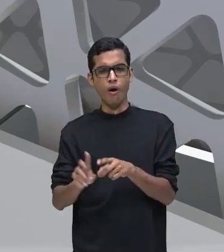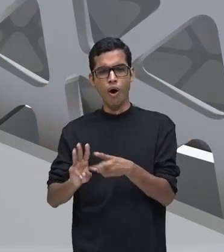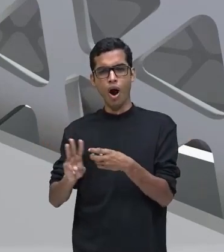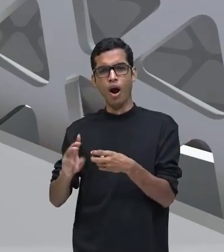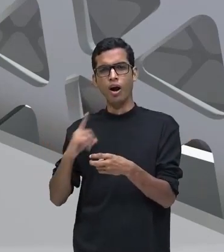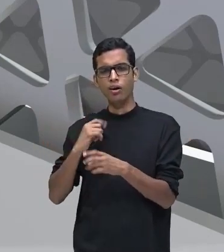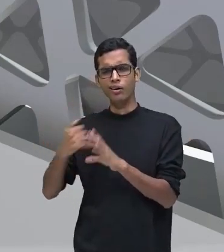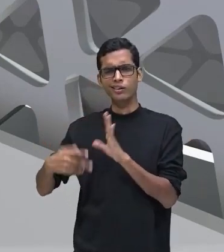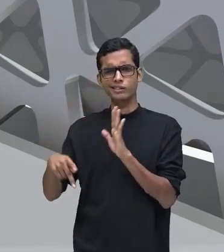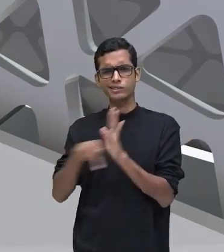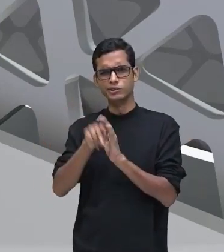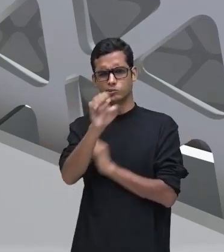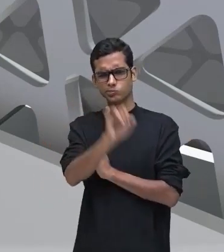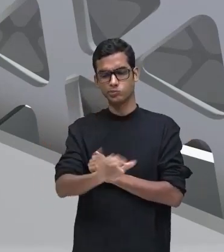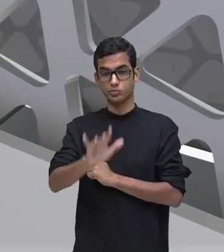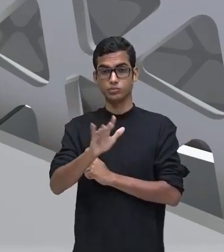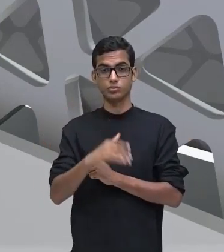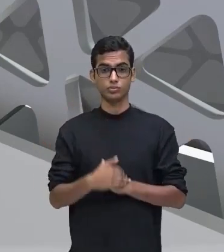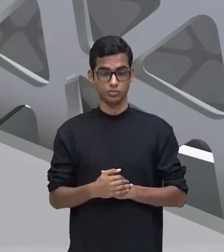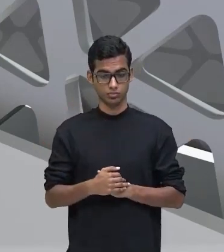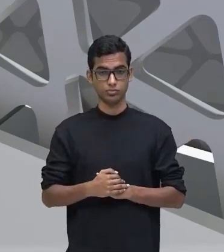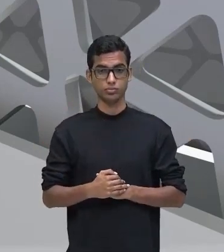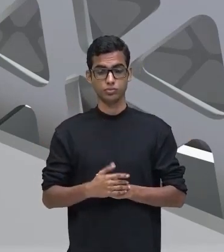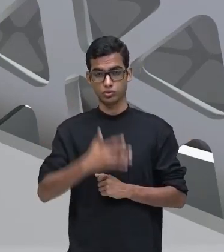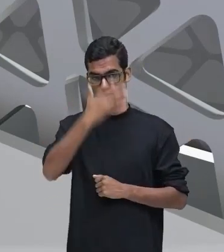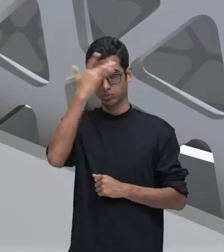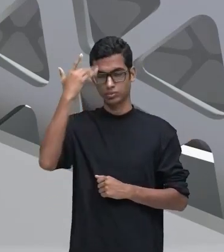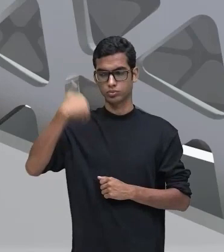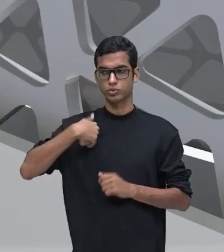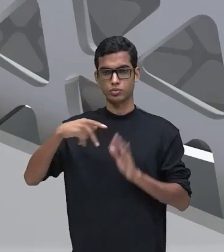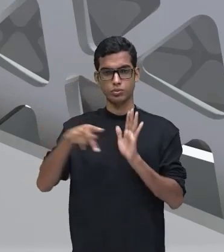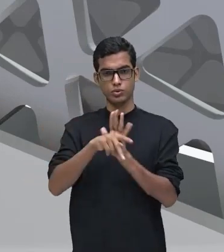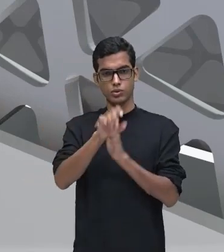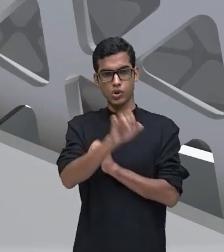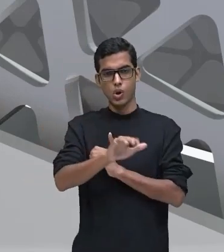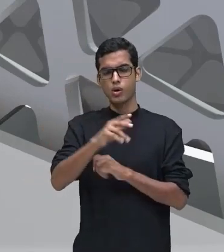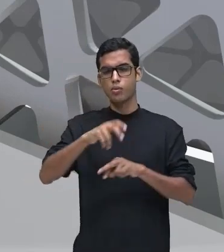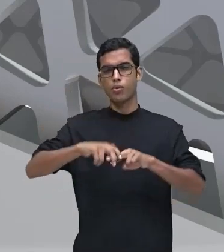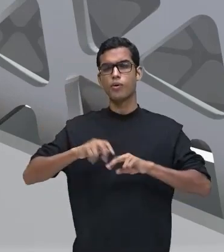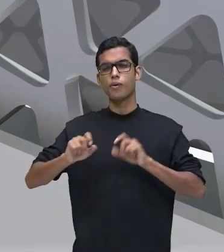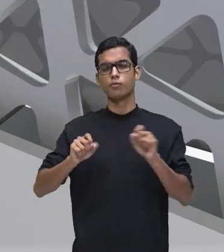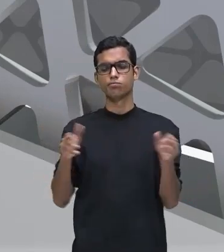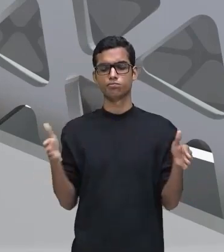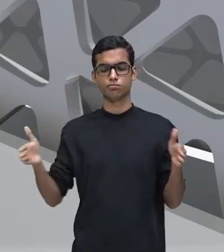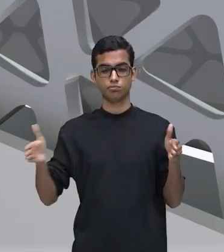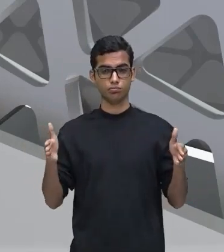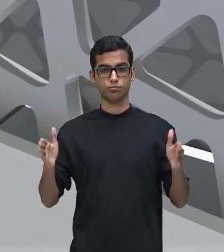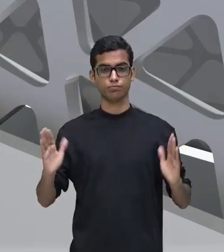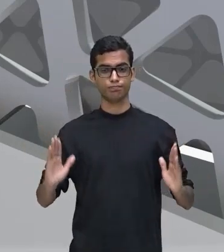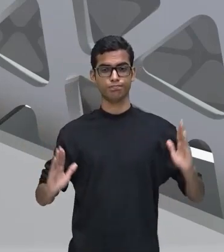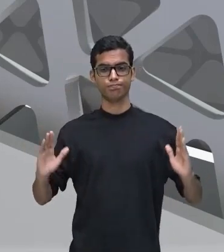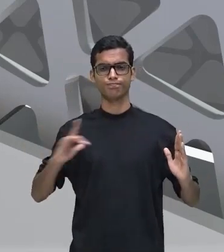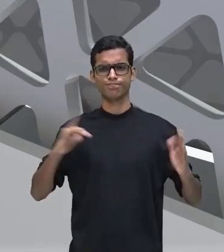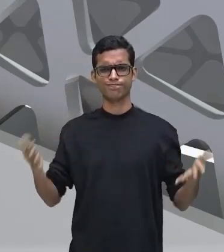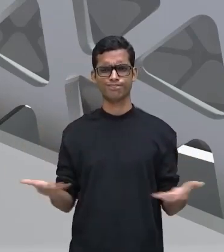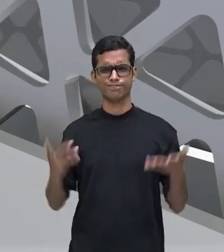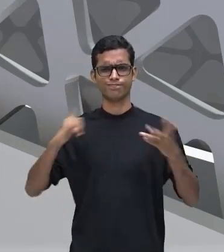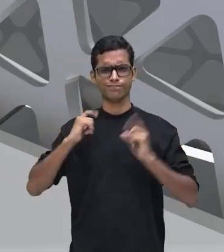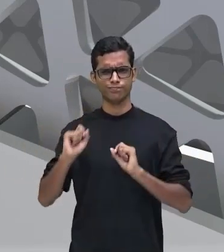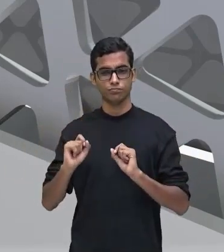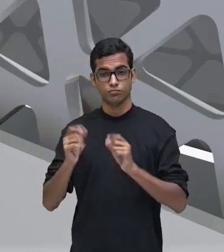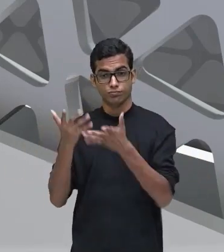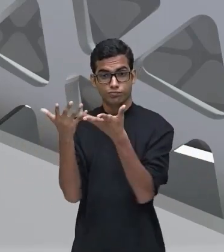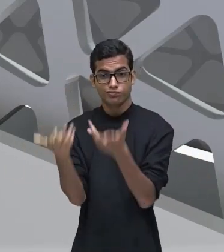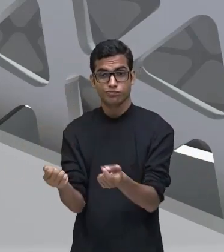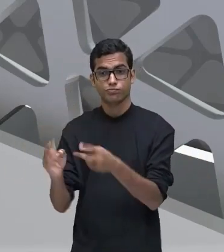europeias, de um homem europeu, de um herói europeu. Por que se fez isso nesse período? Justamente para promover uma aceitação